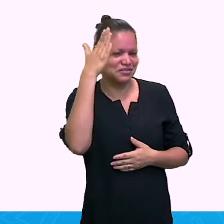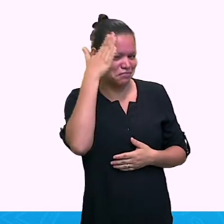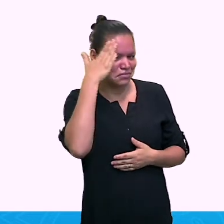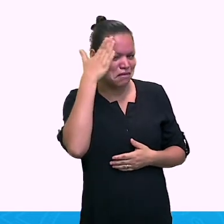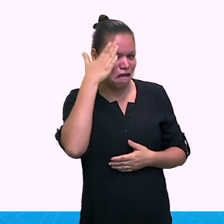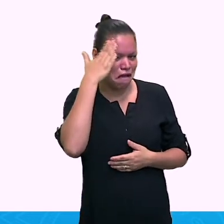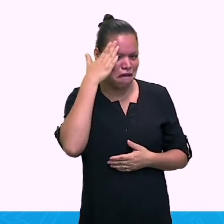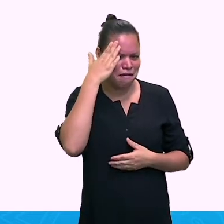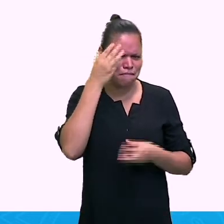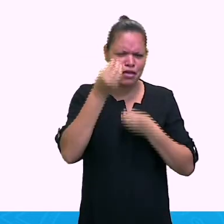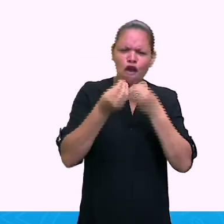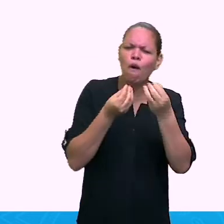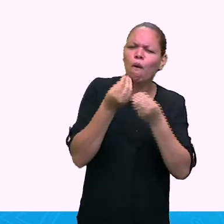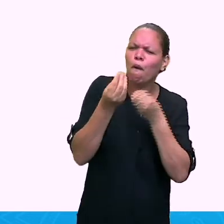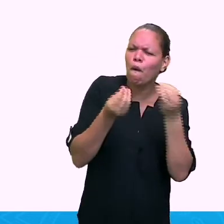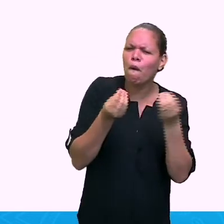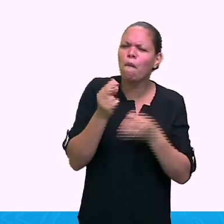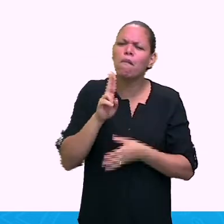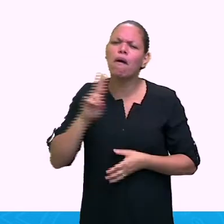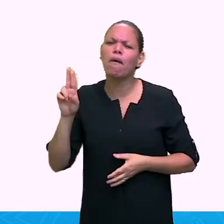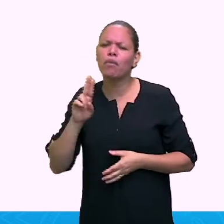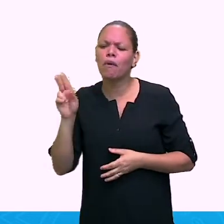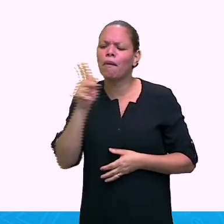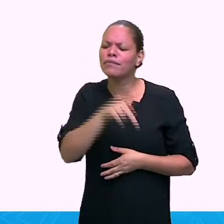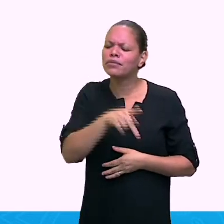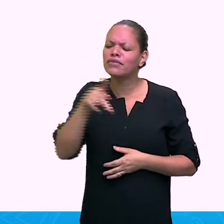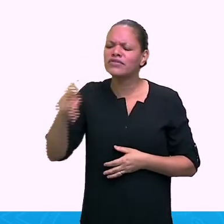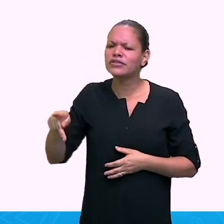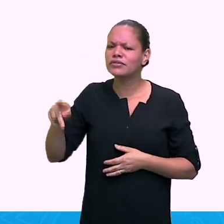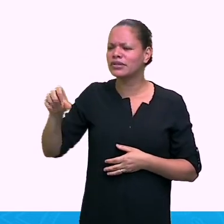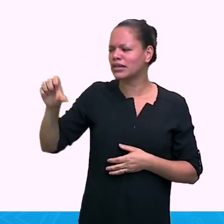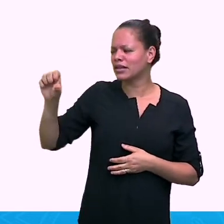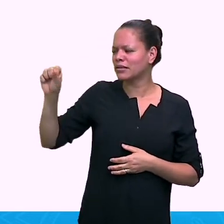Sabrina, ok?